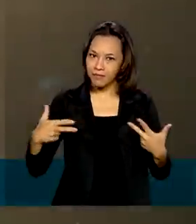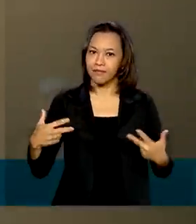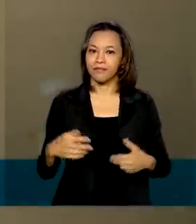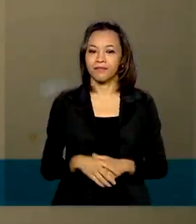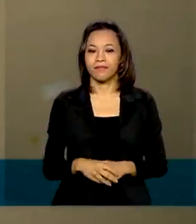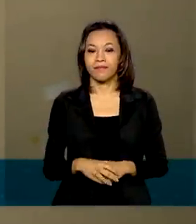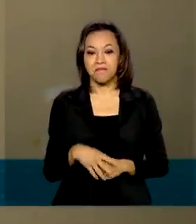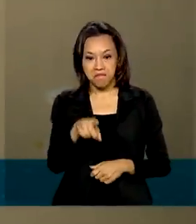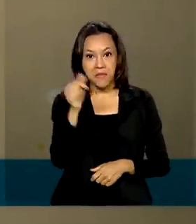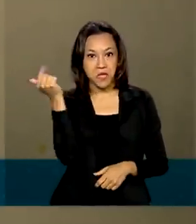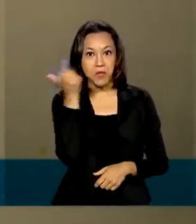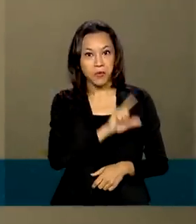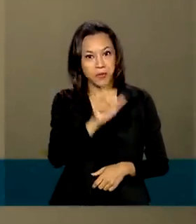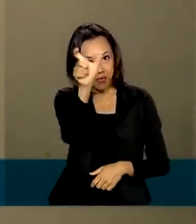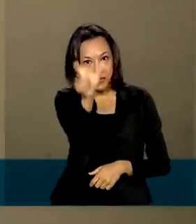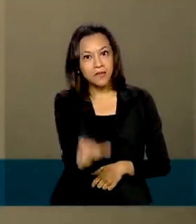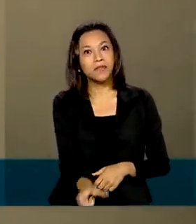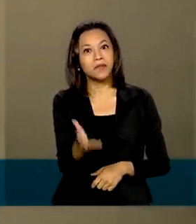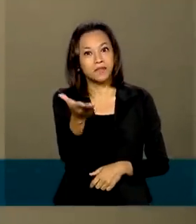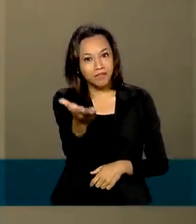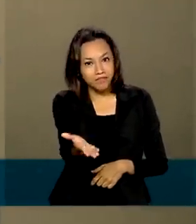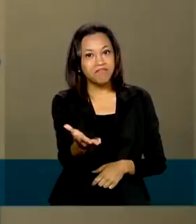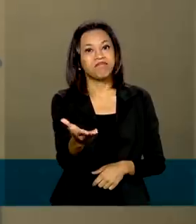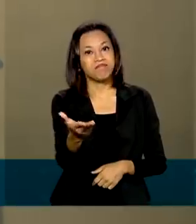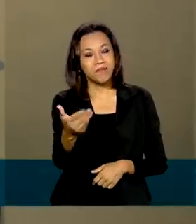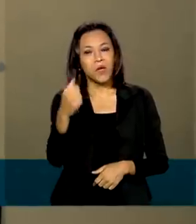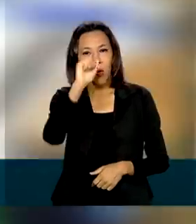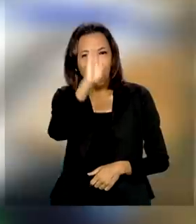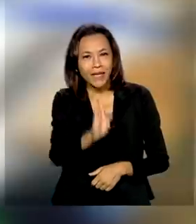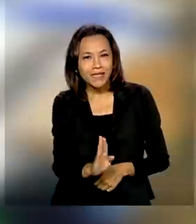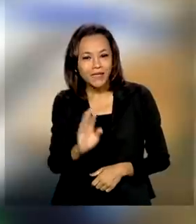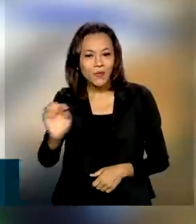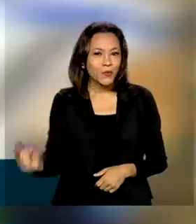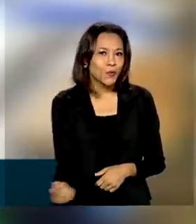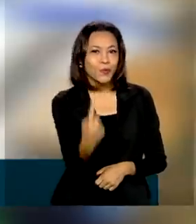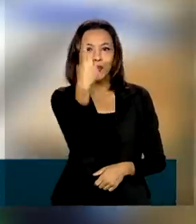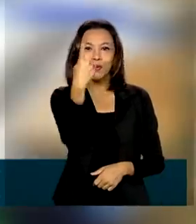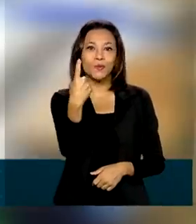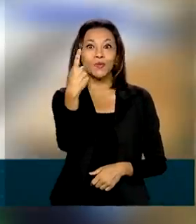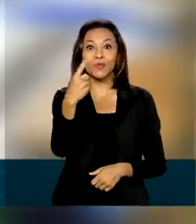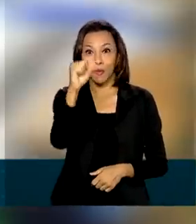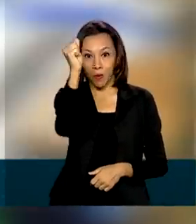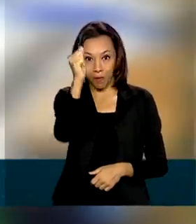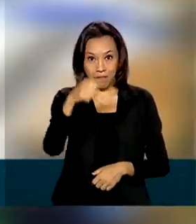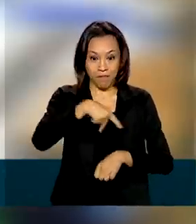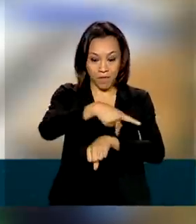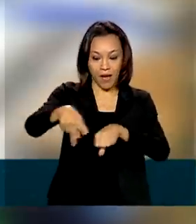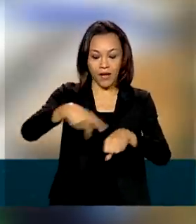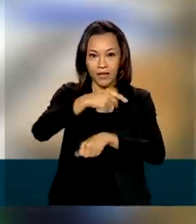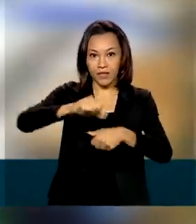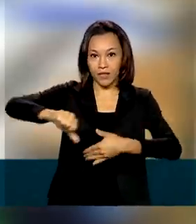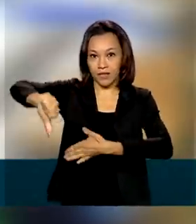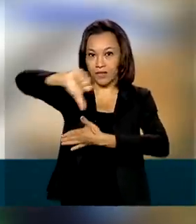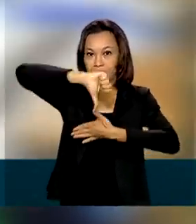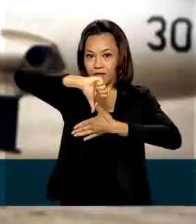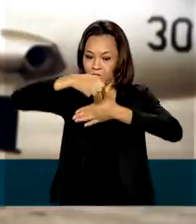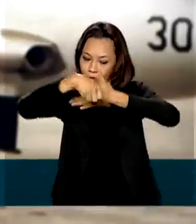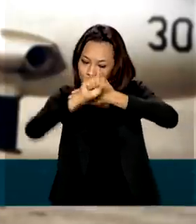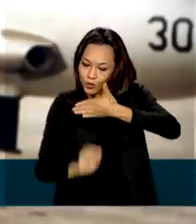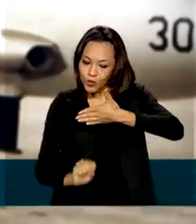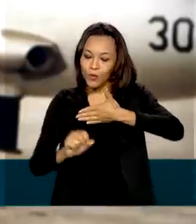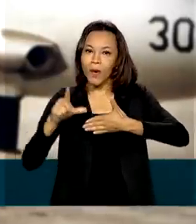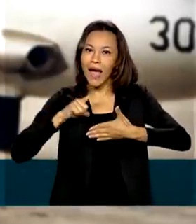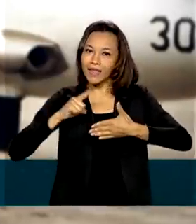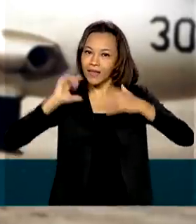E ele conseguiu. Fez do Brasil o único país do Hemisfério Sul a ter um astronauta.